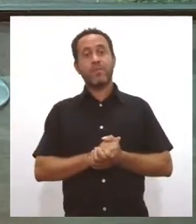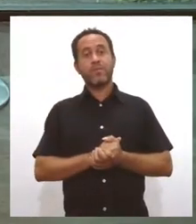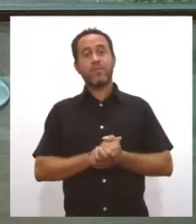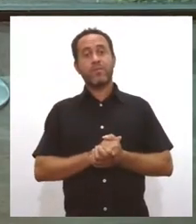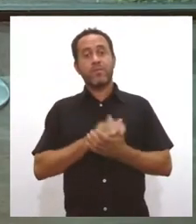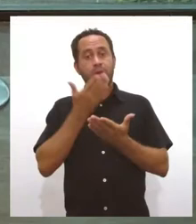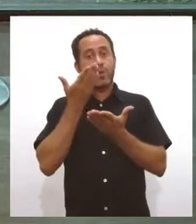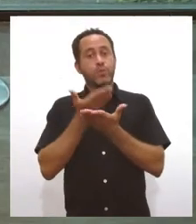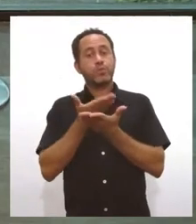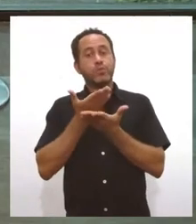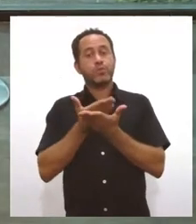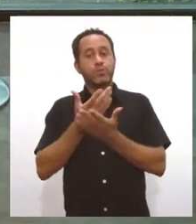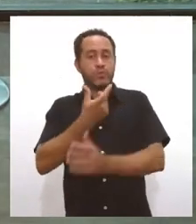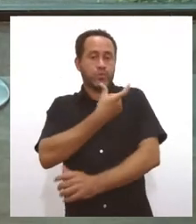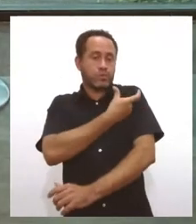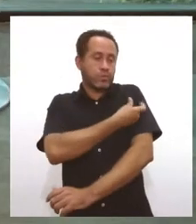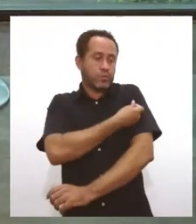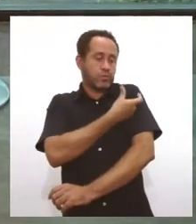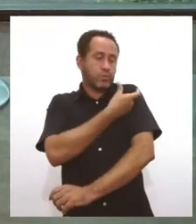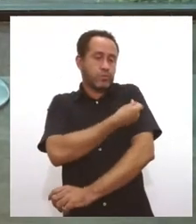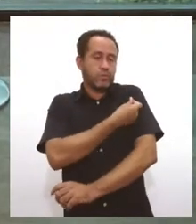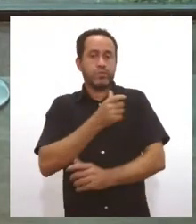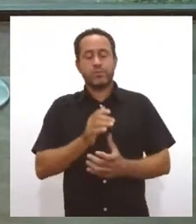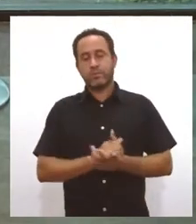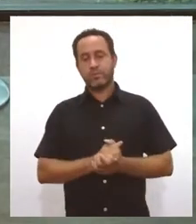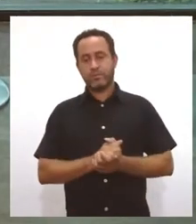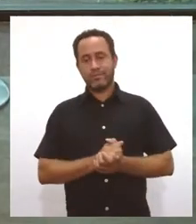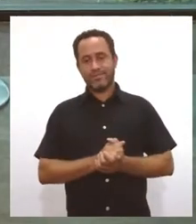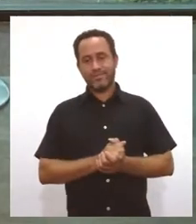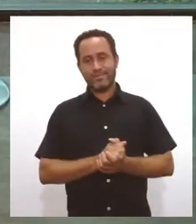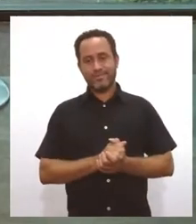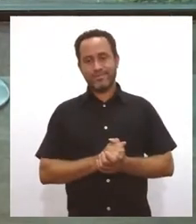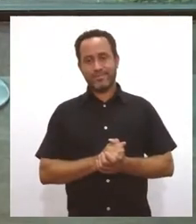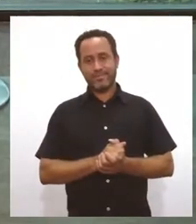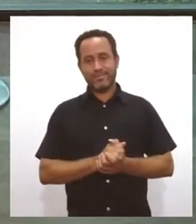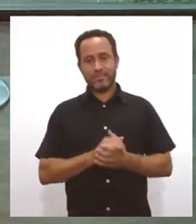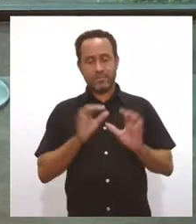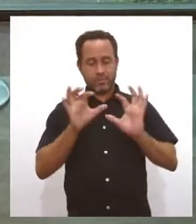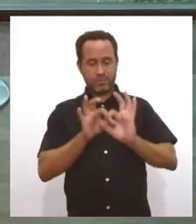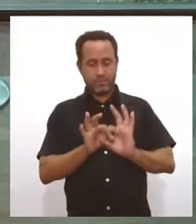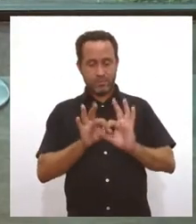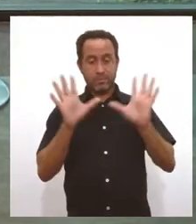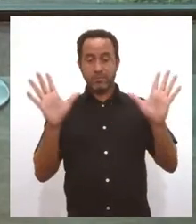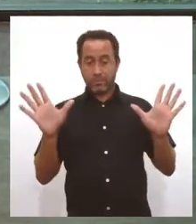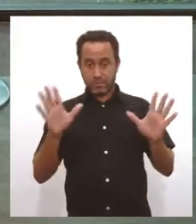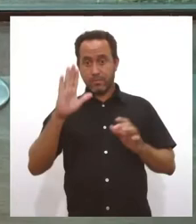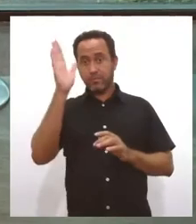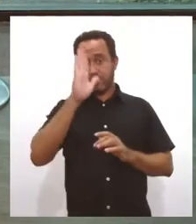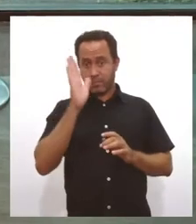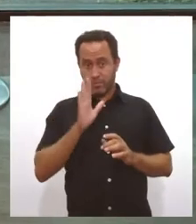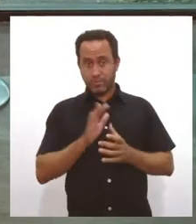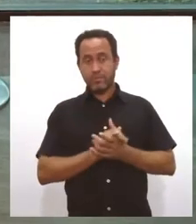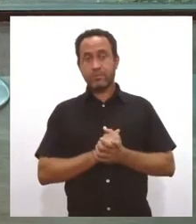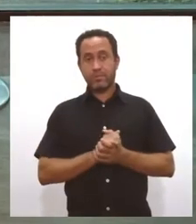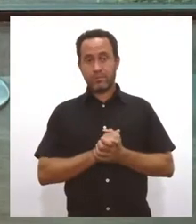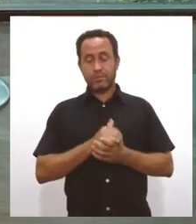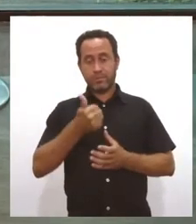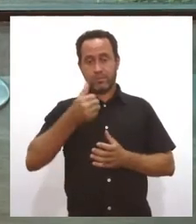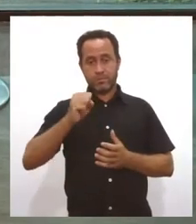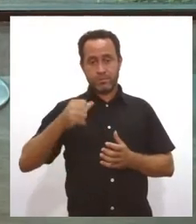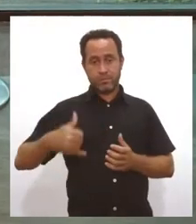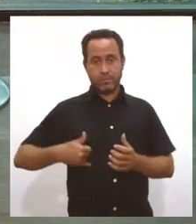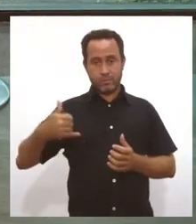estudos da vacina, né? Porque a vacina está autorizada aqui no Brasil, a pessoas até 18 anos, né?